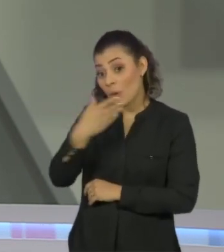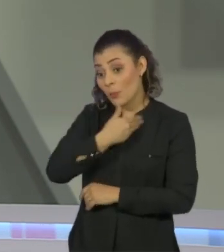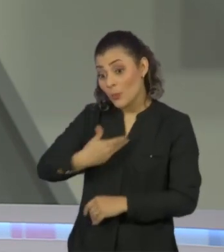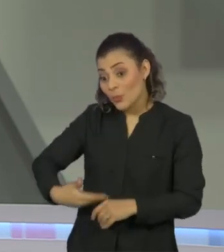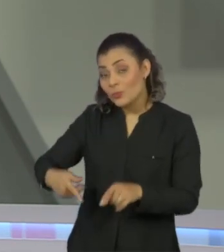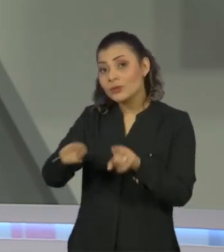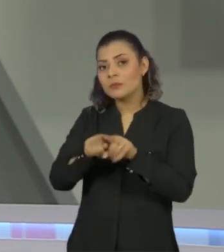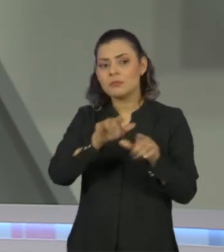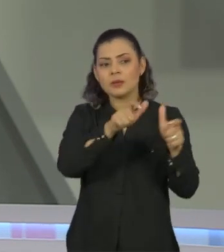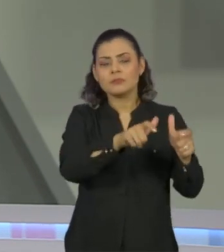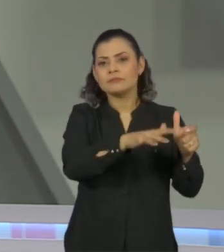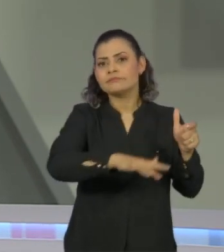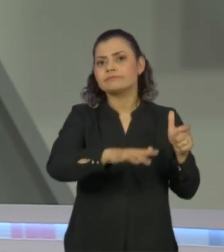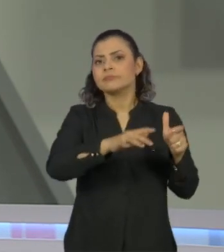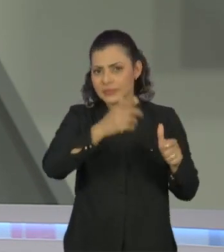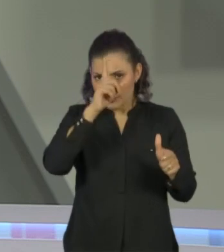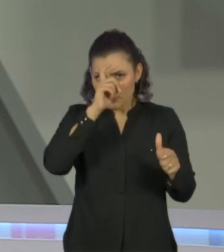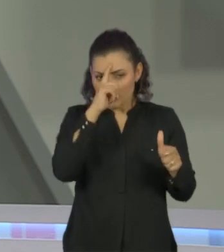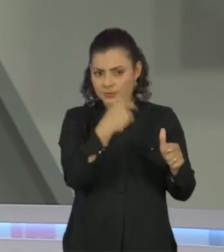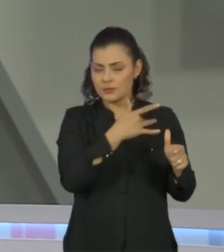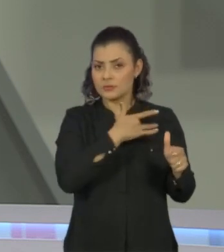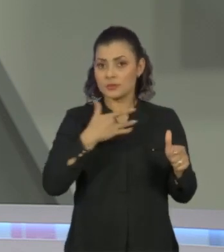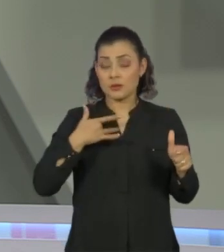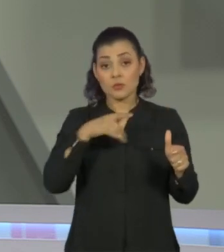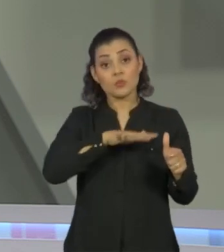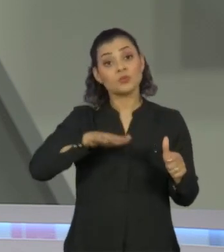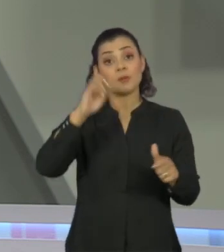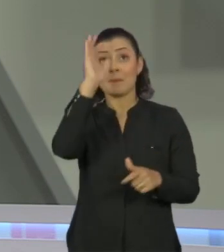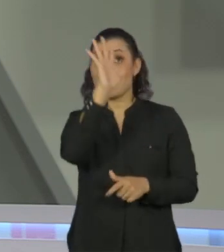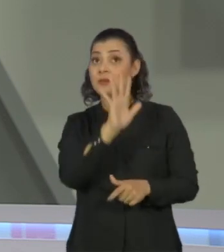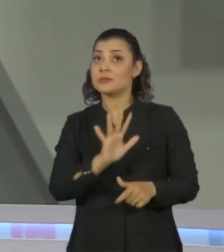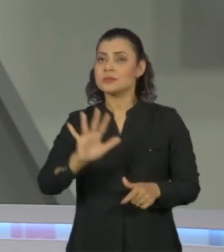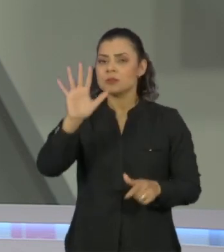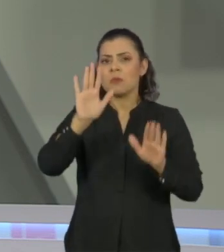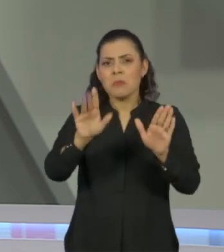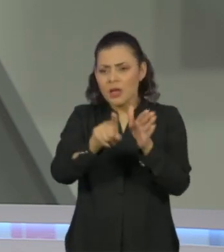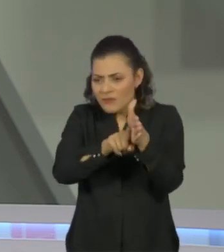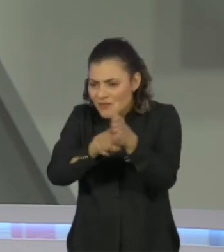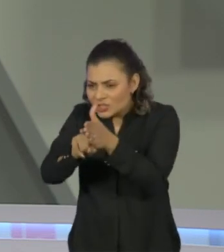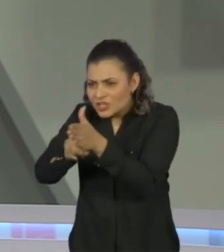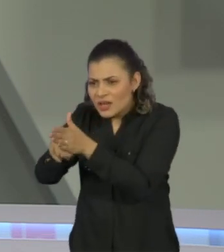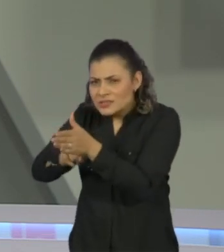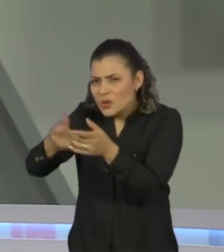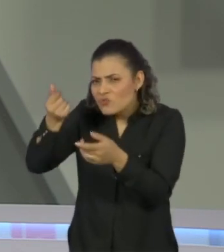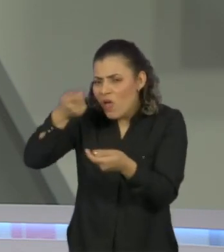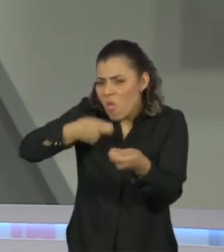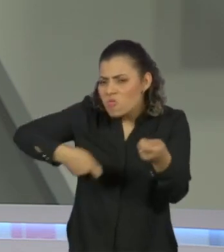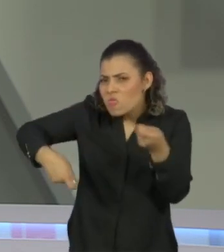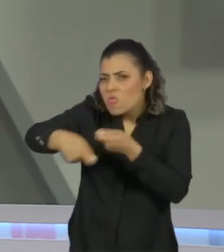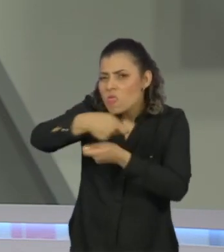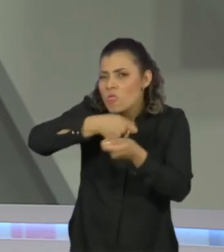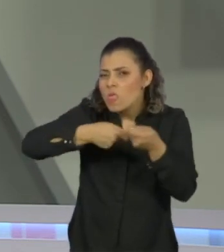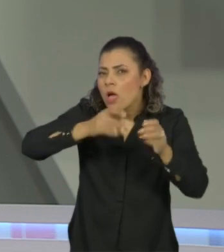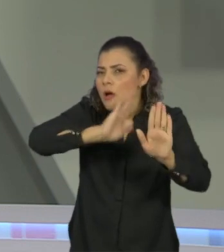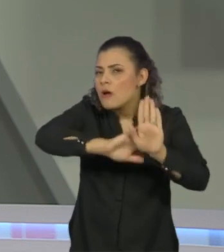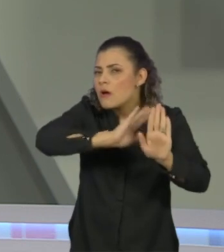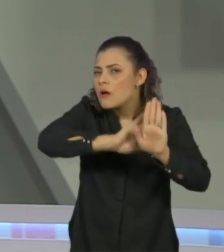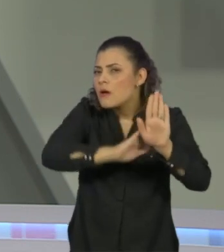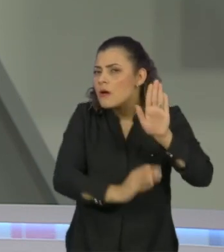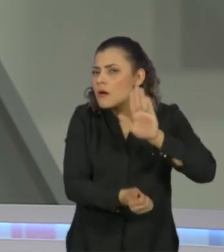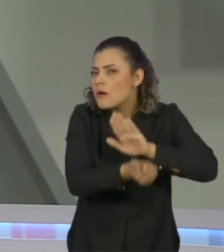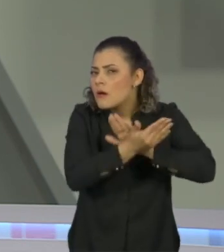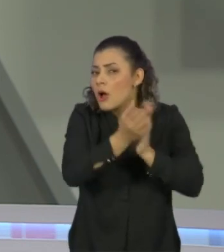unidades de saúde em vários estados do país. A operação está relacionada a suspeitas de superfaturamento em